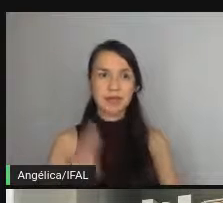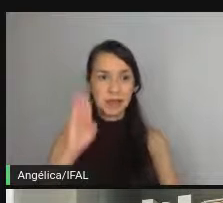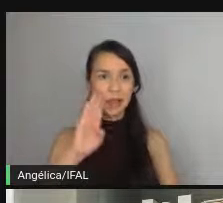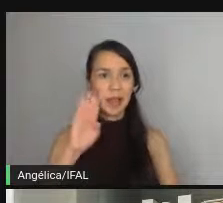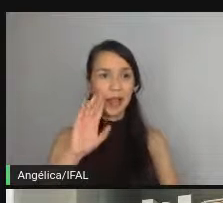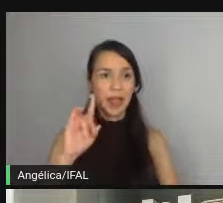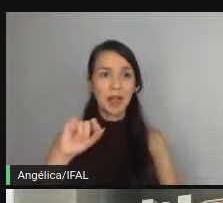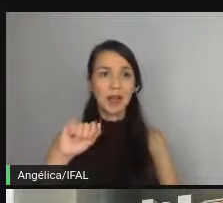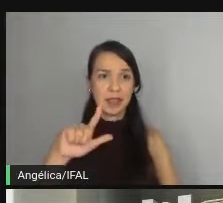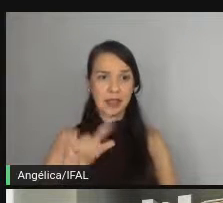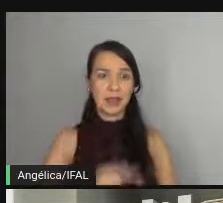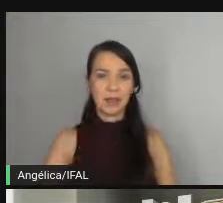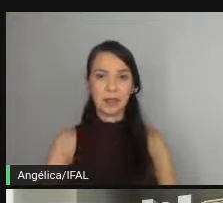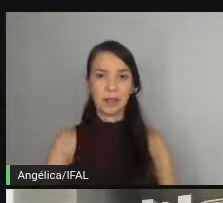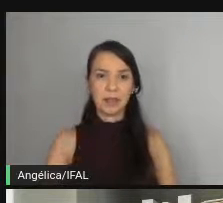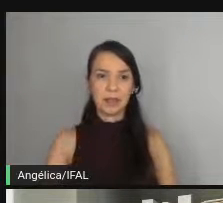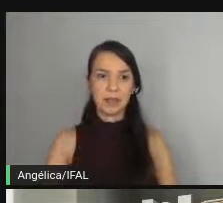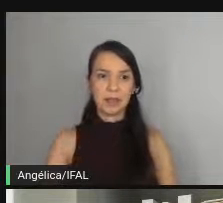muito bacana